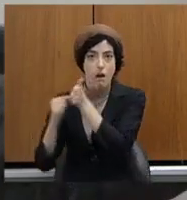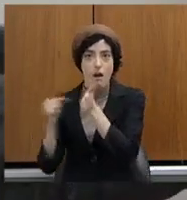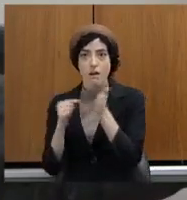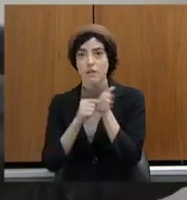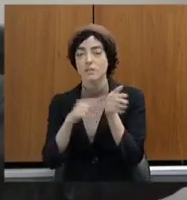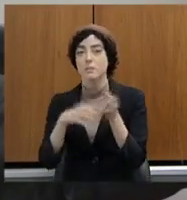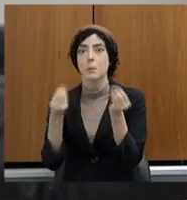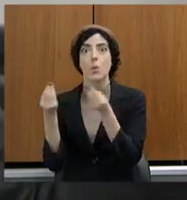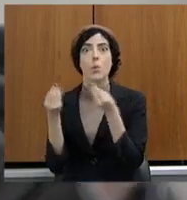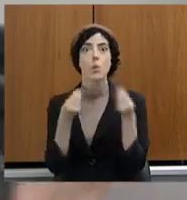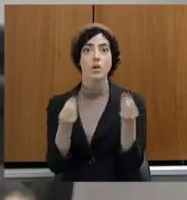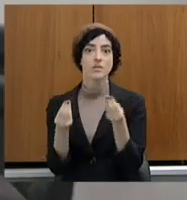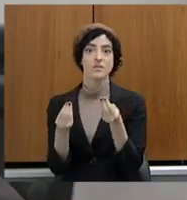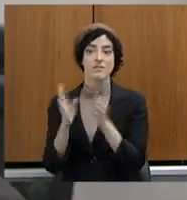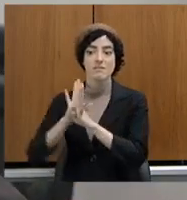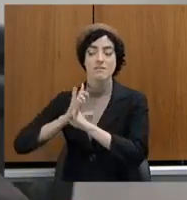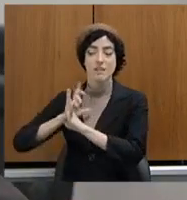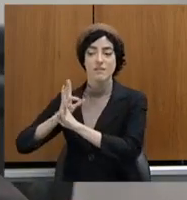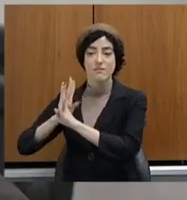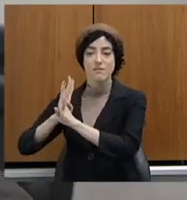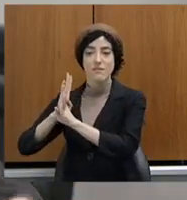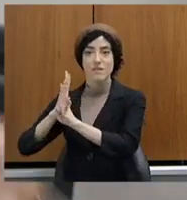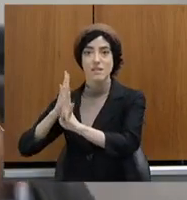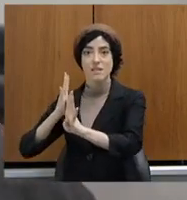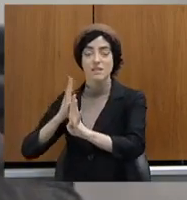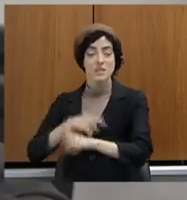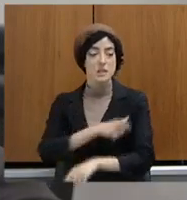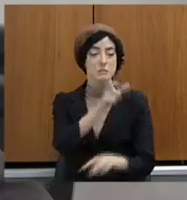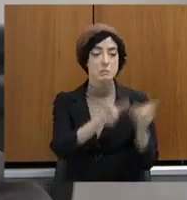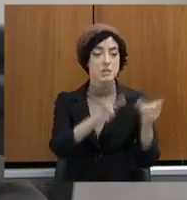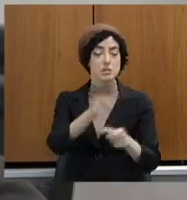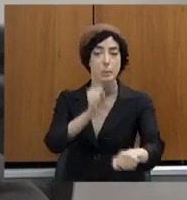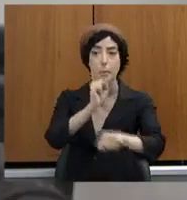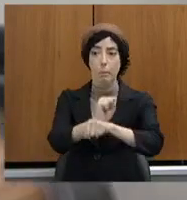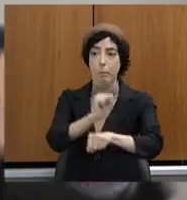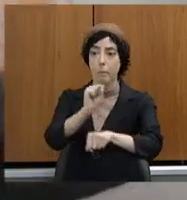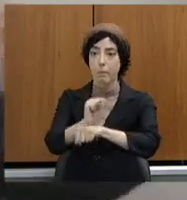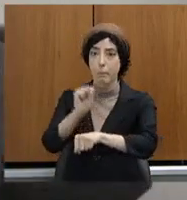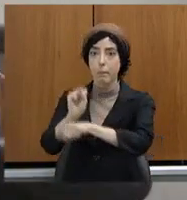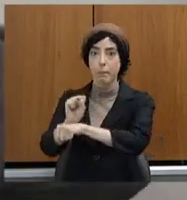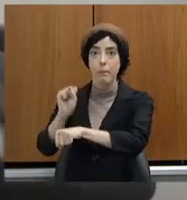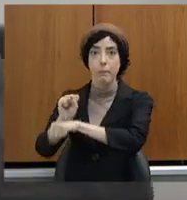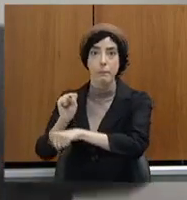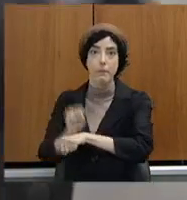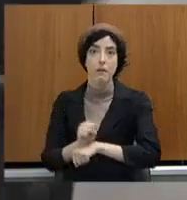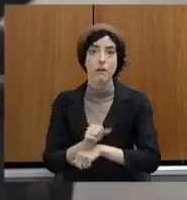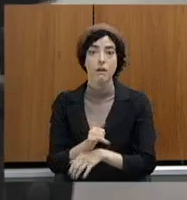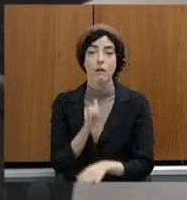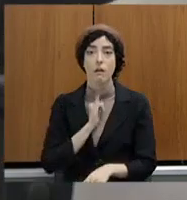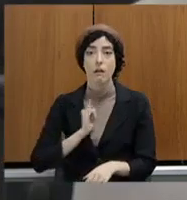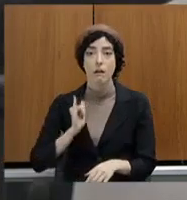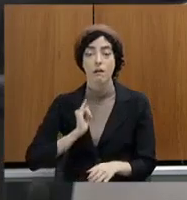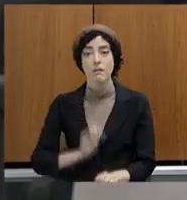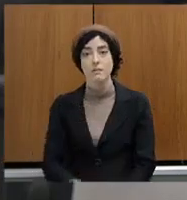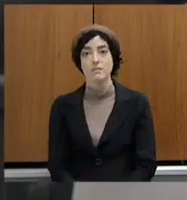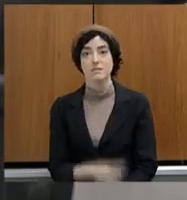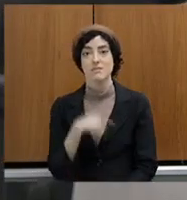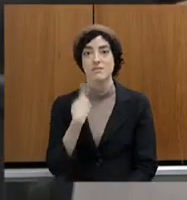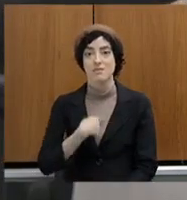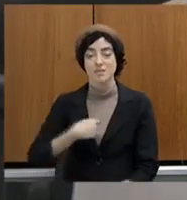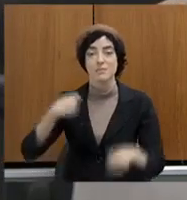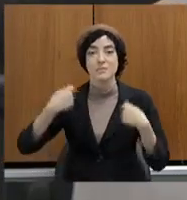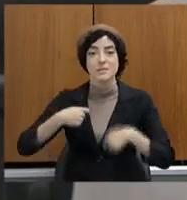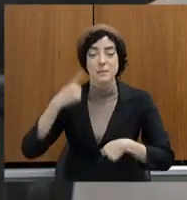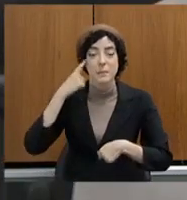encontrar a fila, aí nós vamos encontrar as pessoas mofando. Porque nós temos que nos colocar o seguinte, colocar nós no lugar dessa vítima lá aguardando.